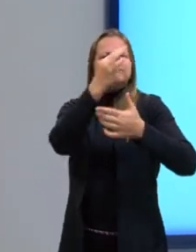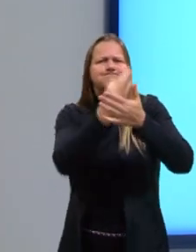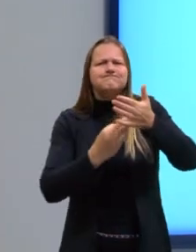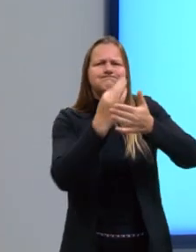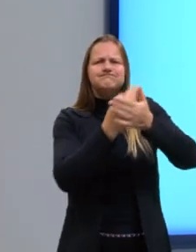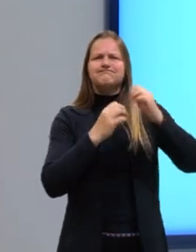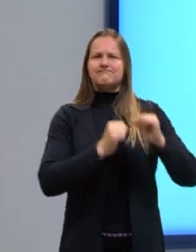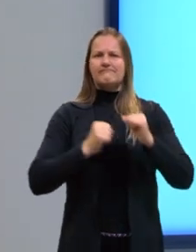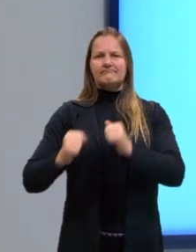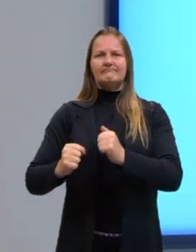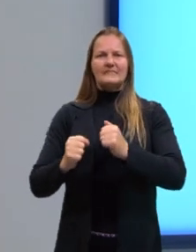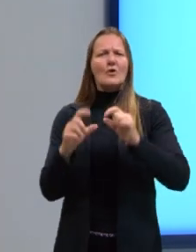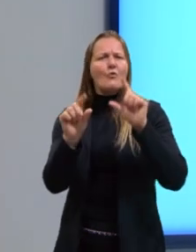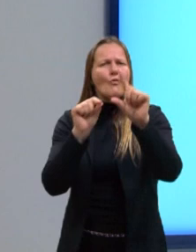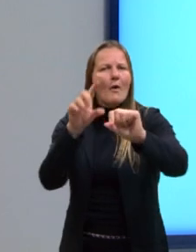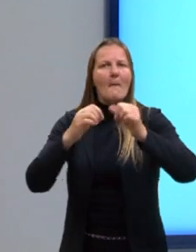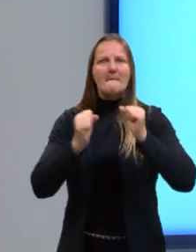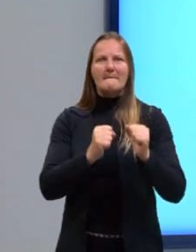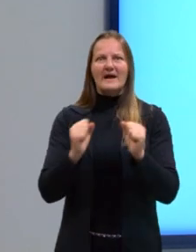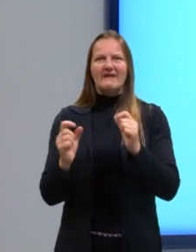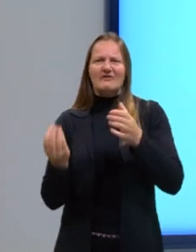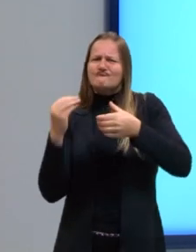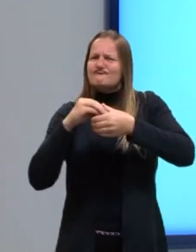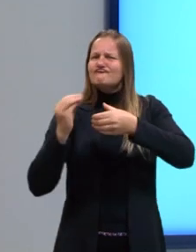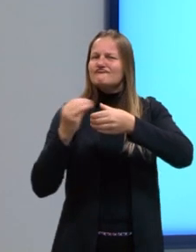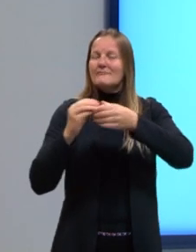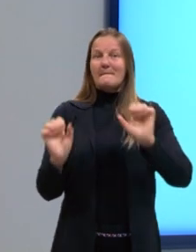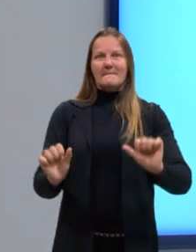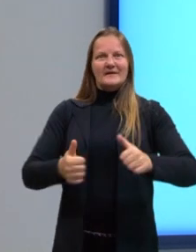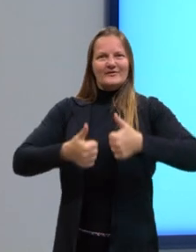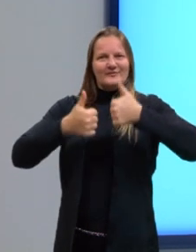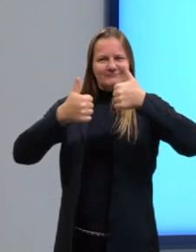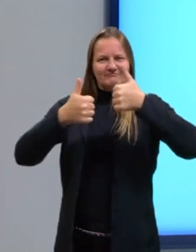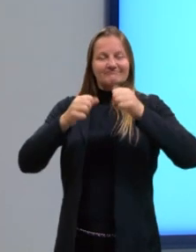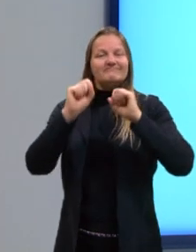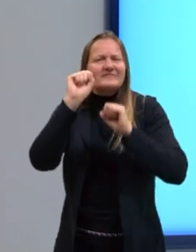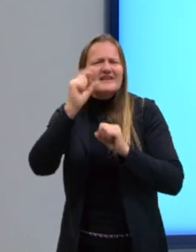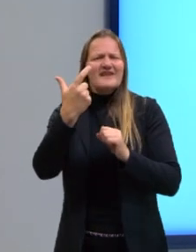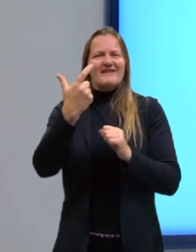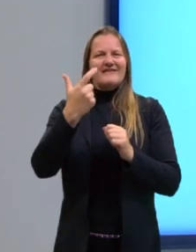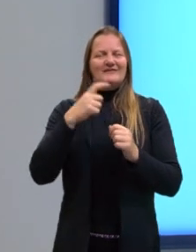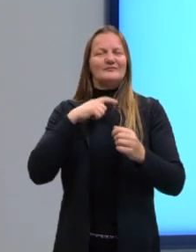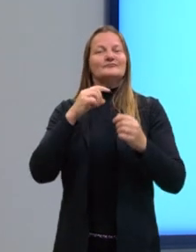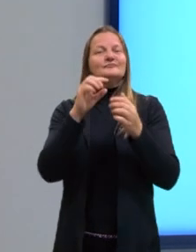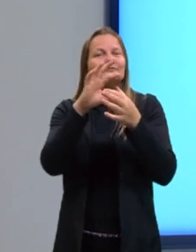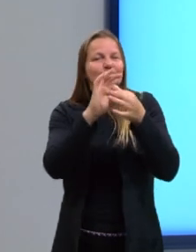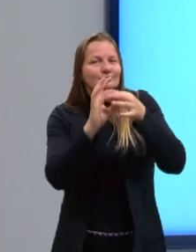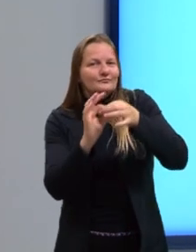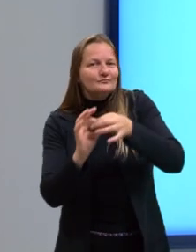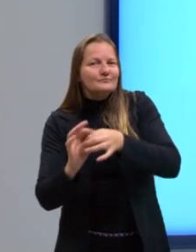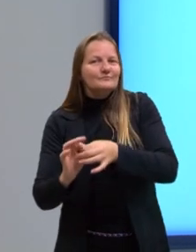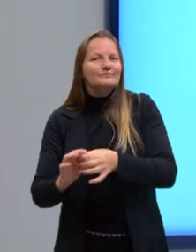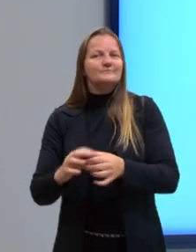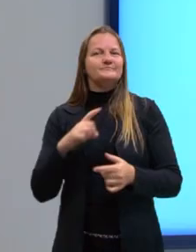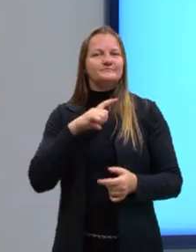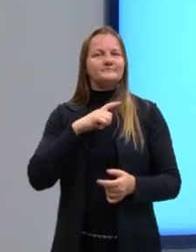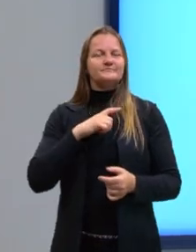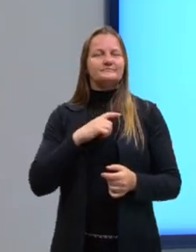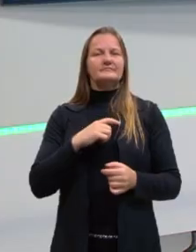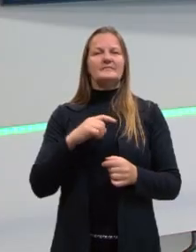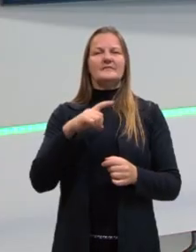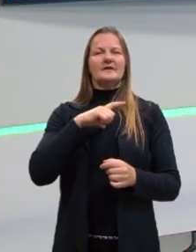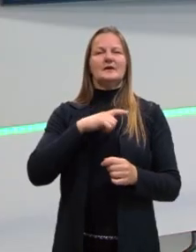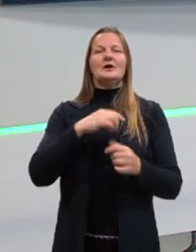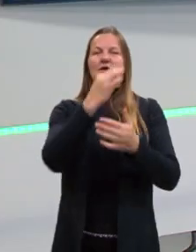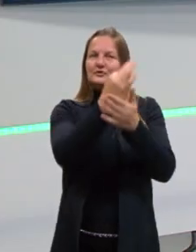para escolher qual dessas palavras se encaixam melhor, claro, dentro do contexto desse